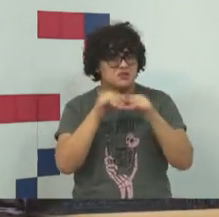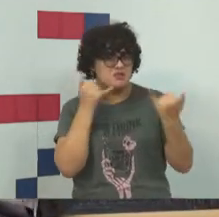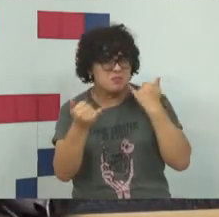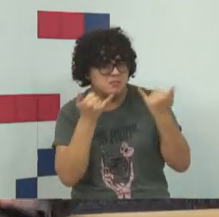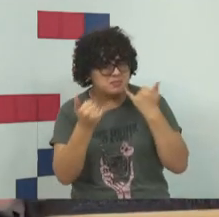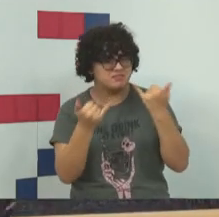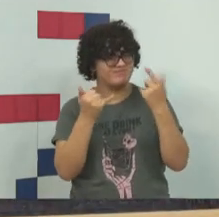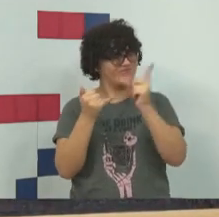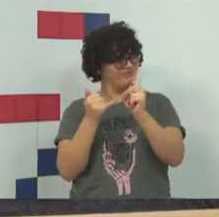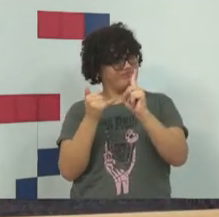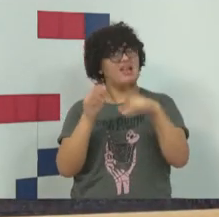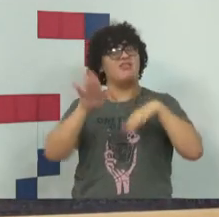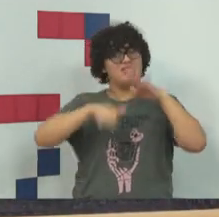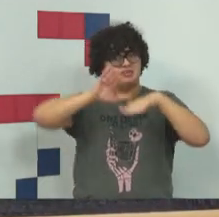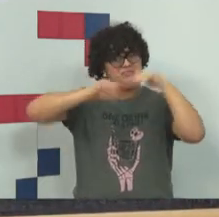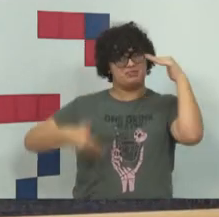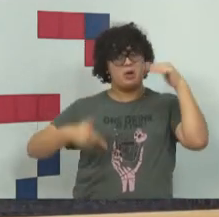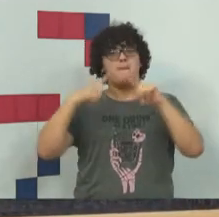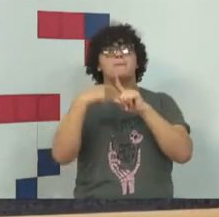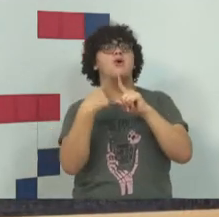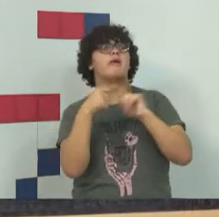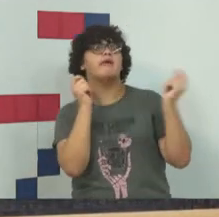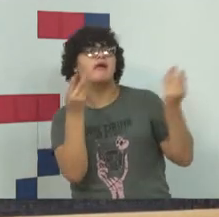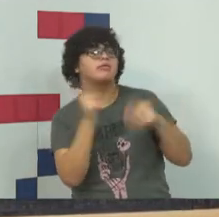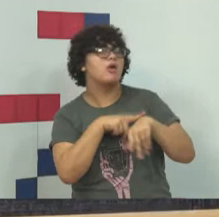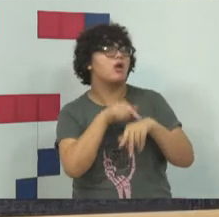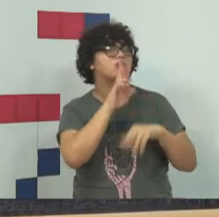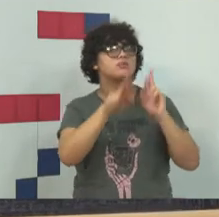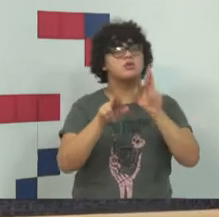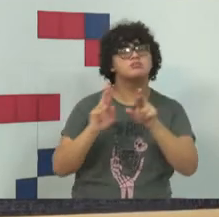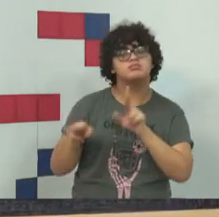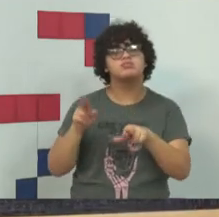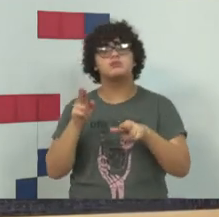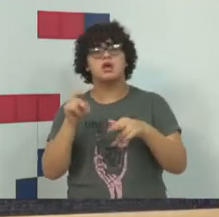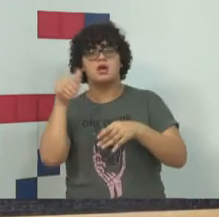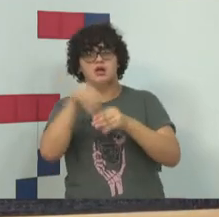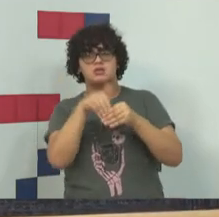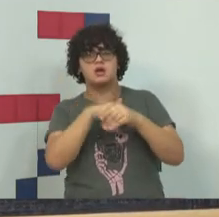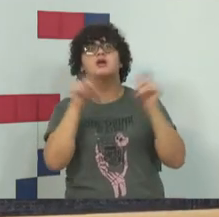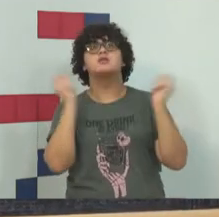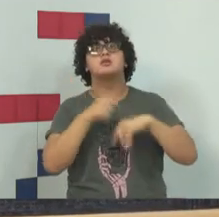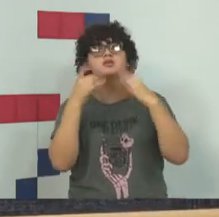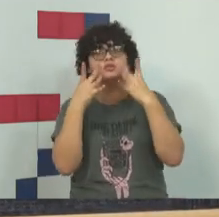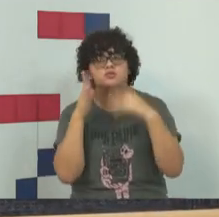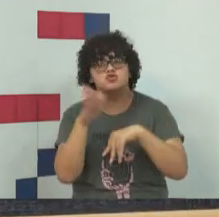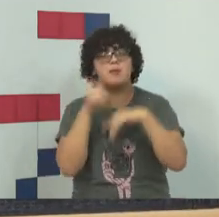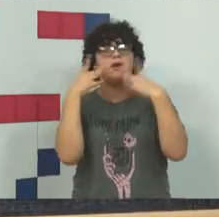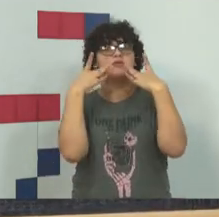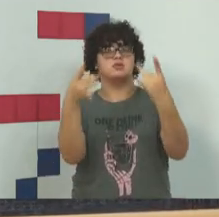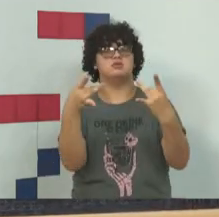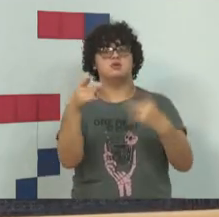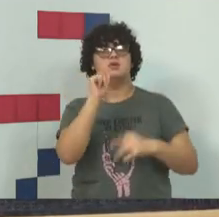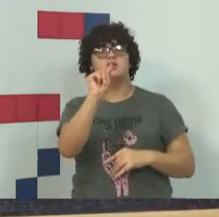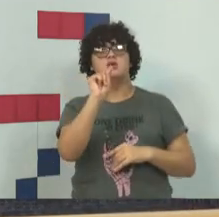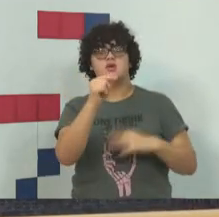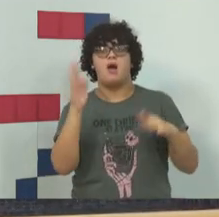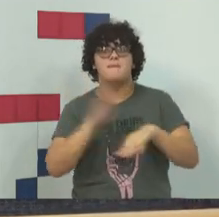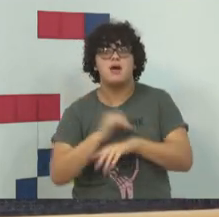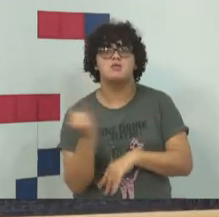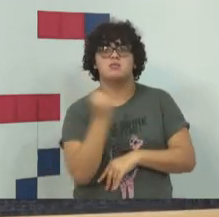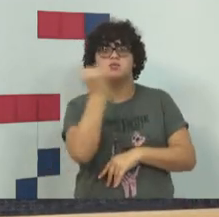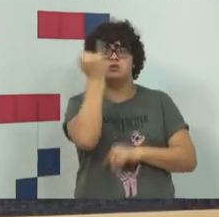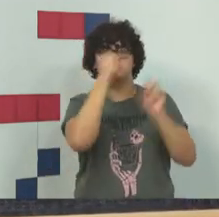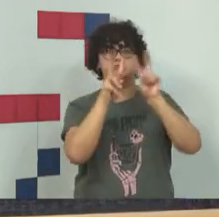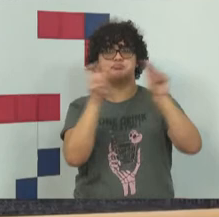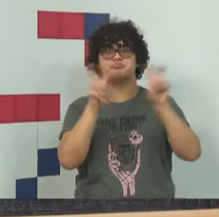para manipulação de resultado eleitoral, eu acho que aí chama a atenção a importância do